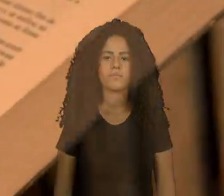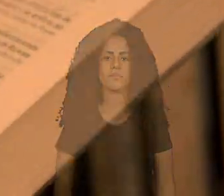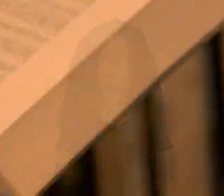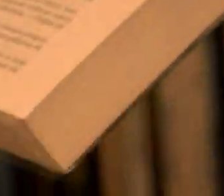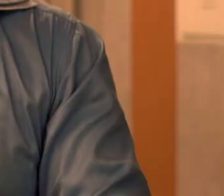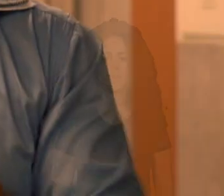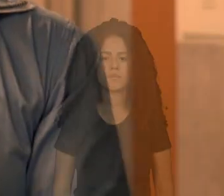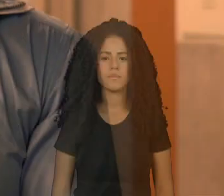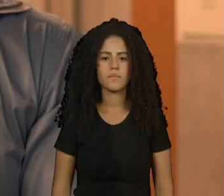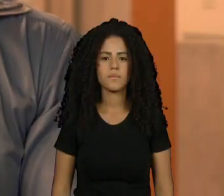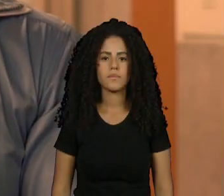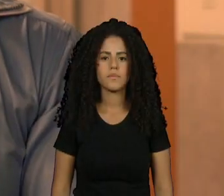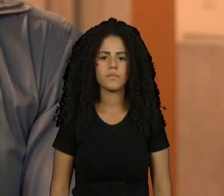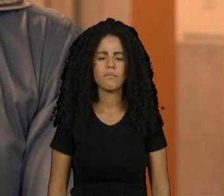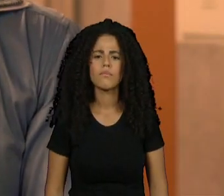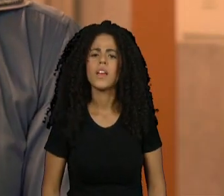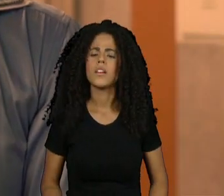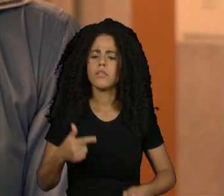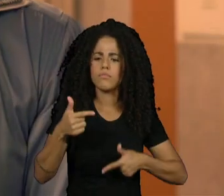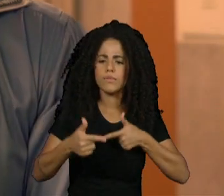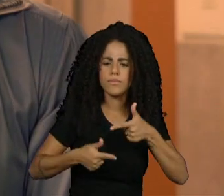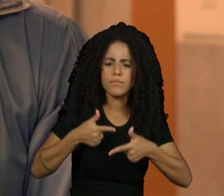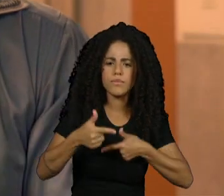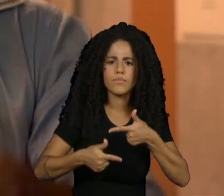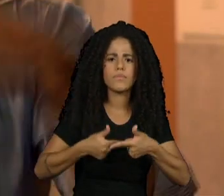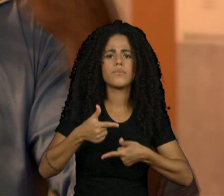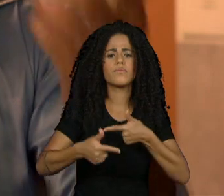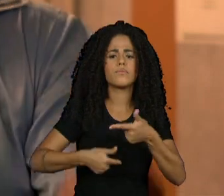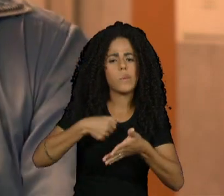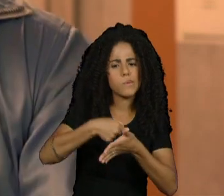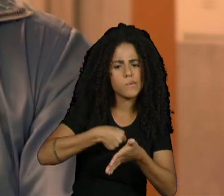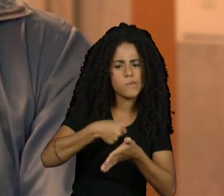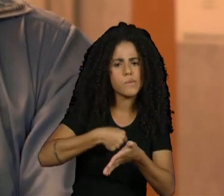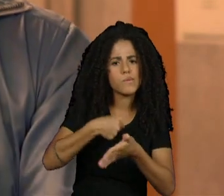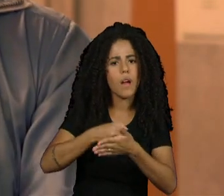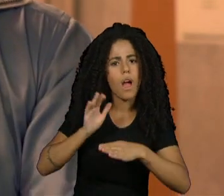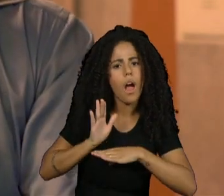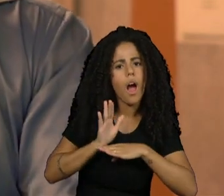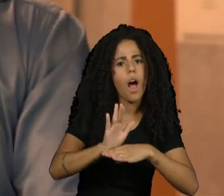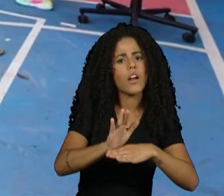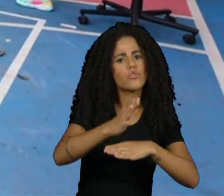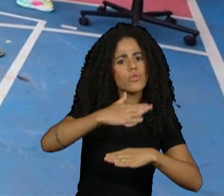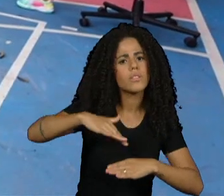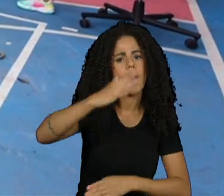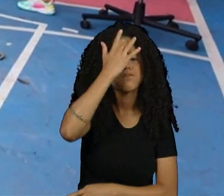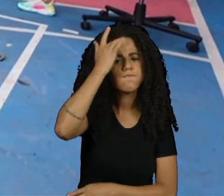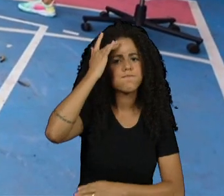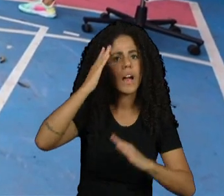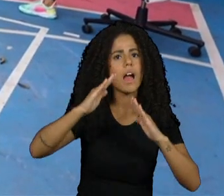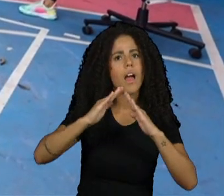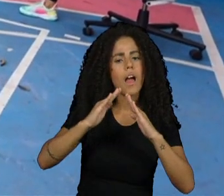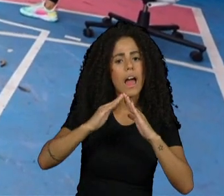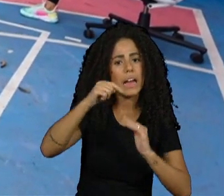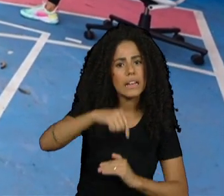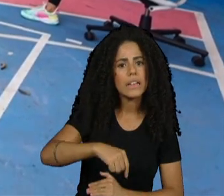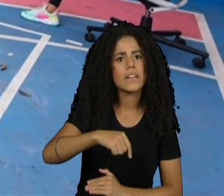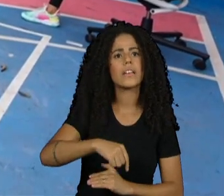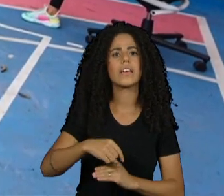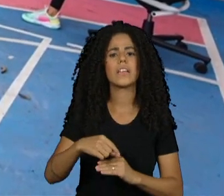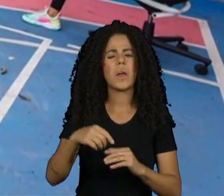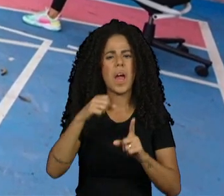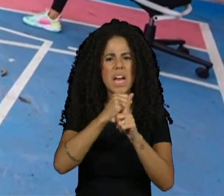Quando a gente começa a ter uma atitude um pouco mais humana e mudar o nosso olhar, a gente começa a desconstruir uma sociedade tão